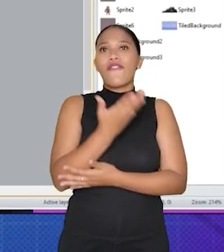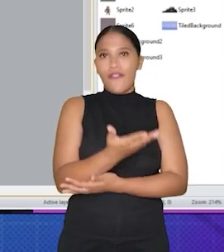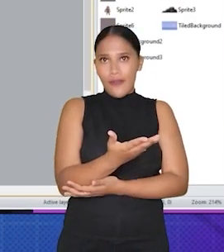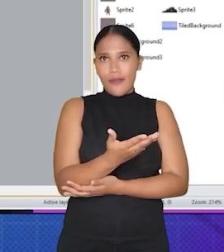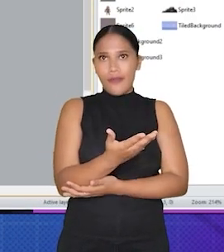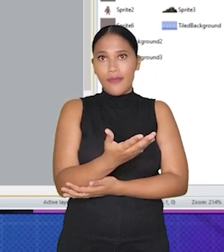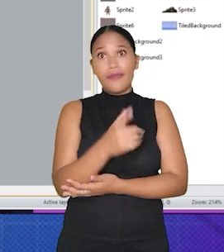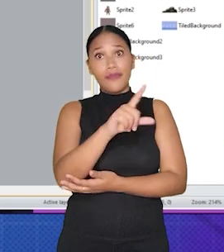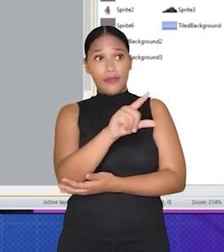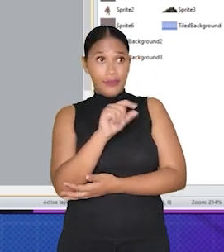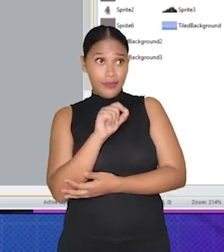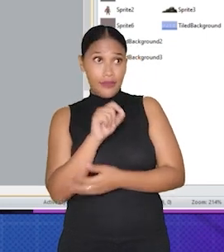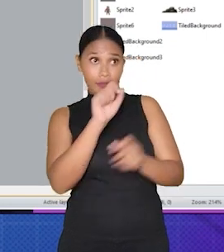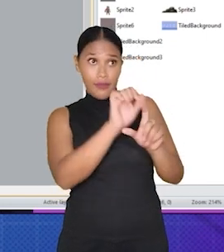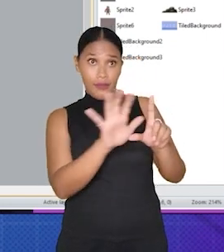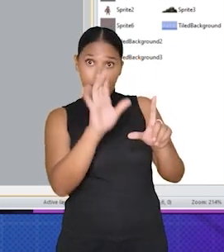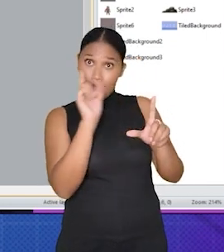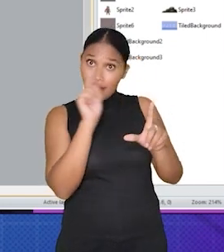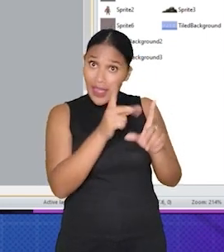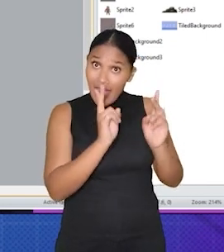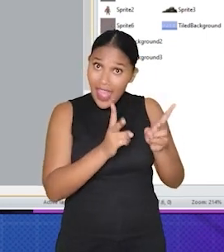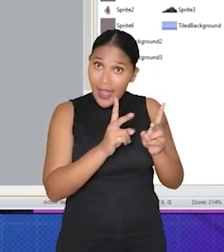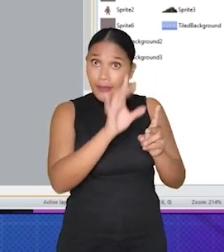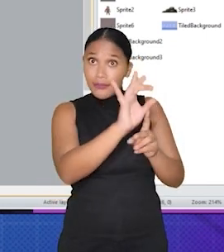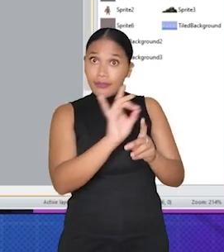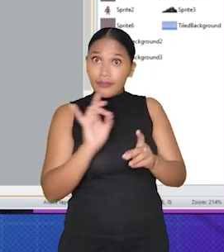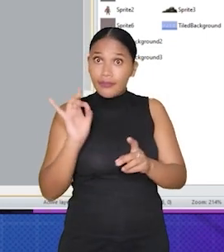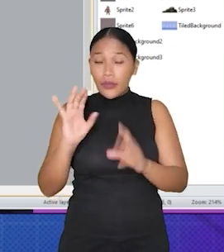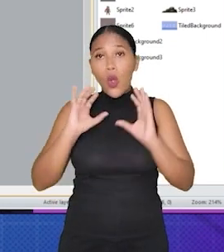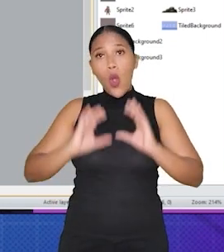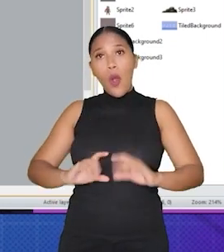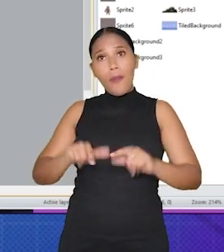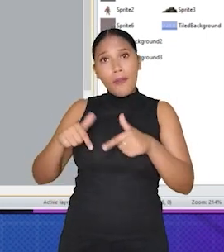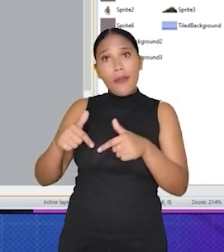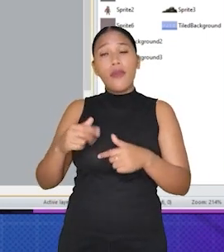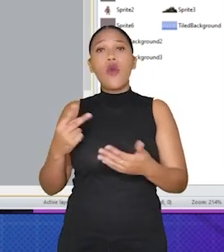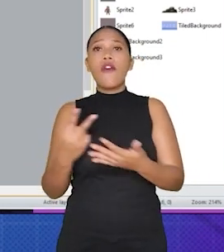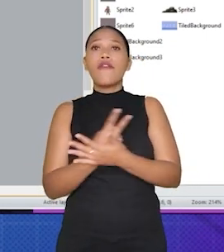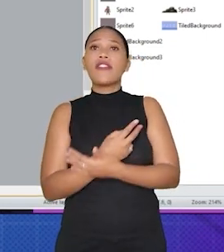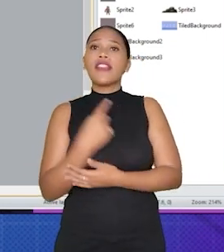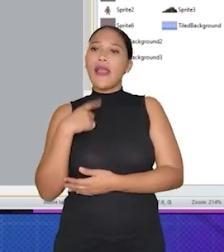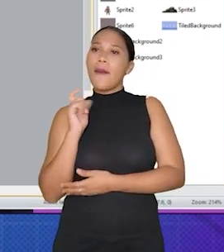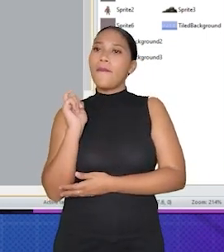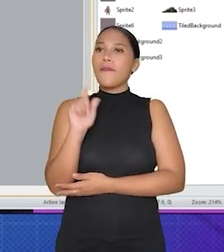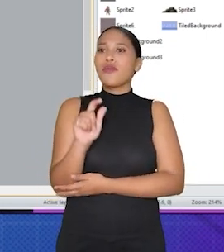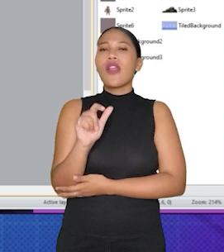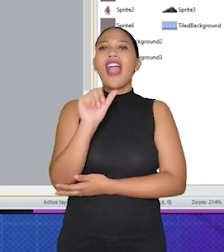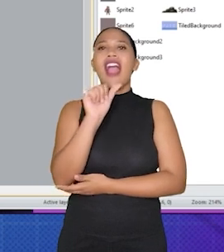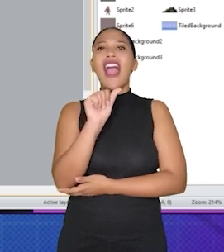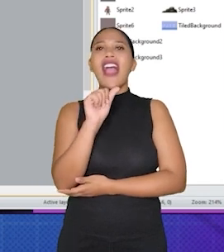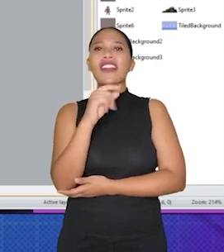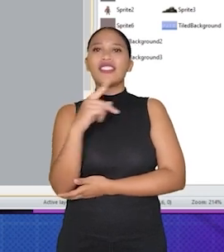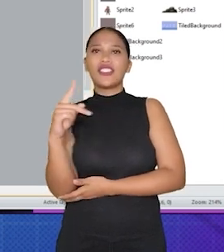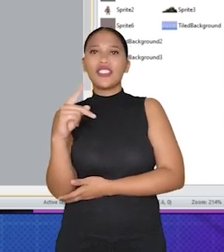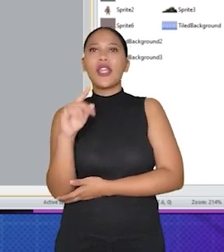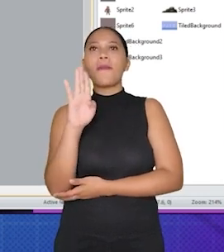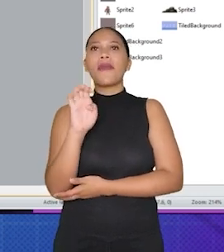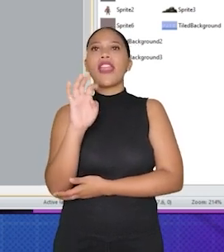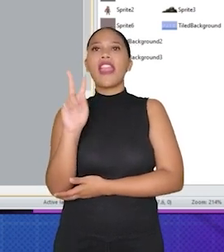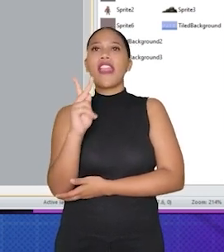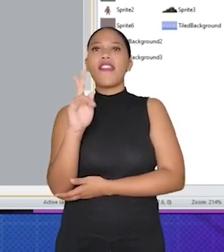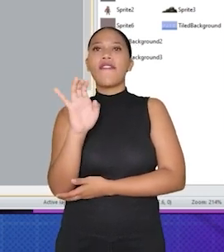2. Selecione o objeto ao qual deseja adicionar o comportamento ou efeito do plugin e clique em Add Behavior,